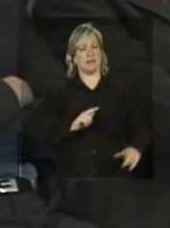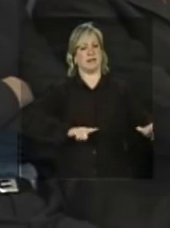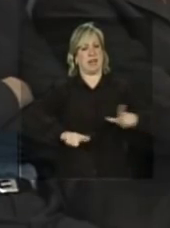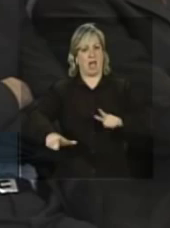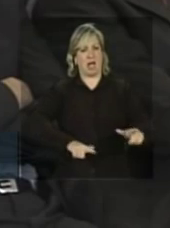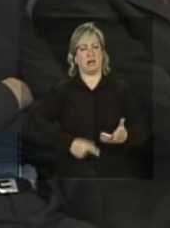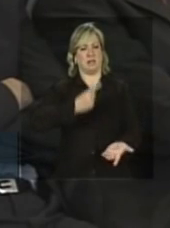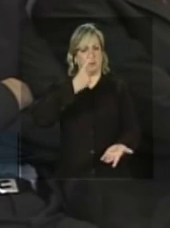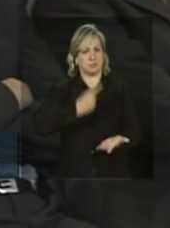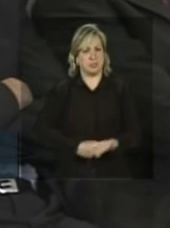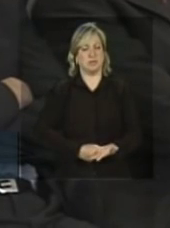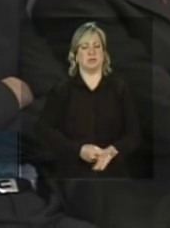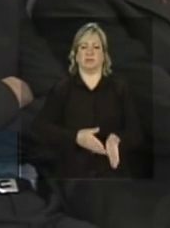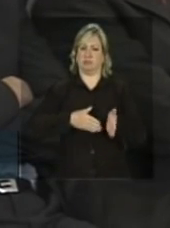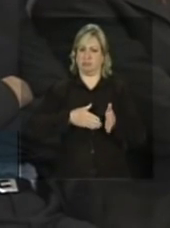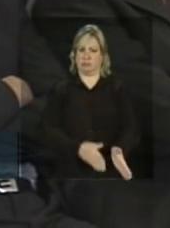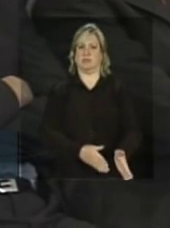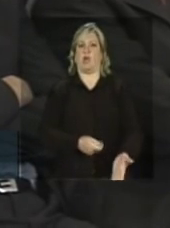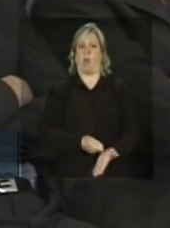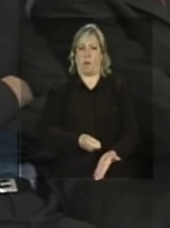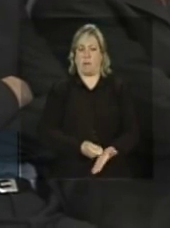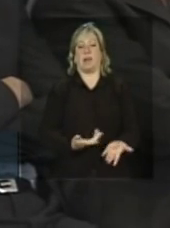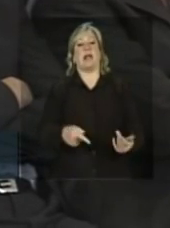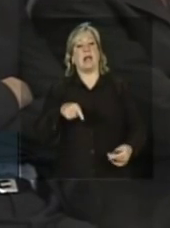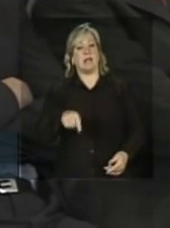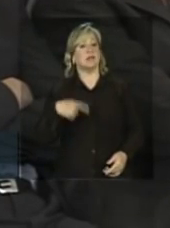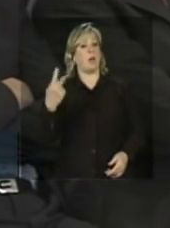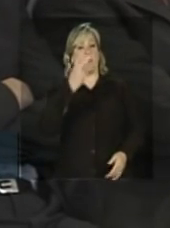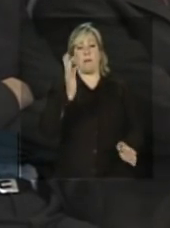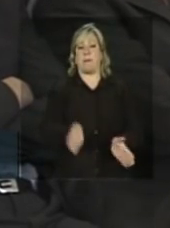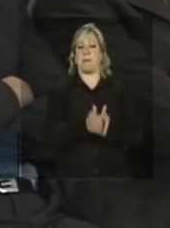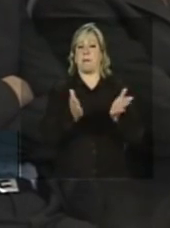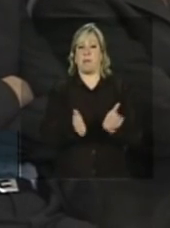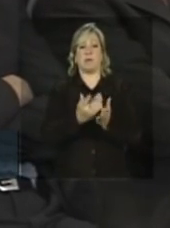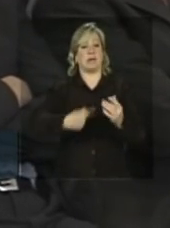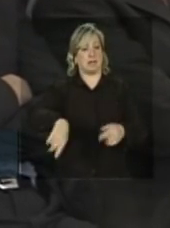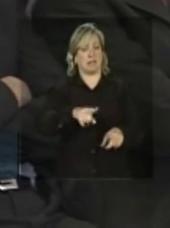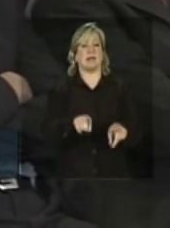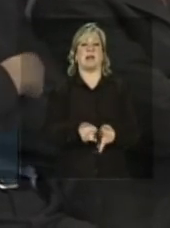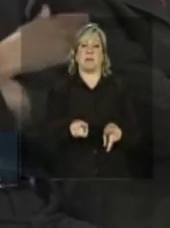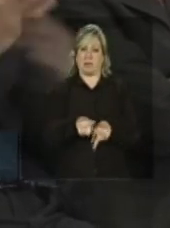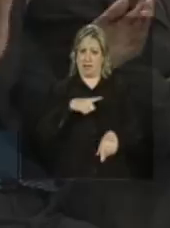cumpridor das suas obrigações é o povo mais pobre desse país também.